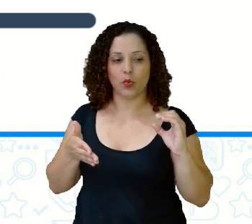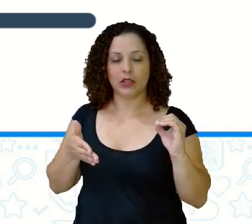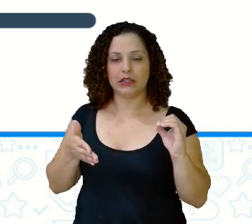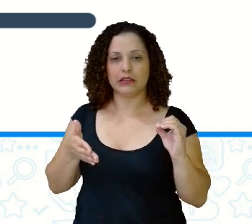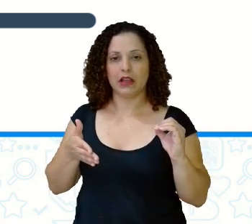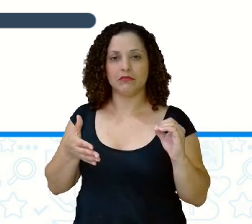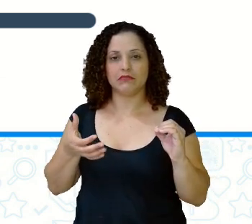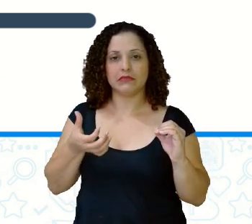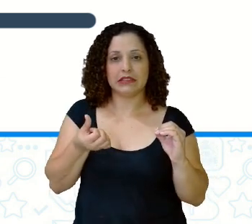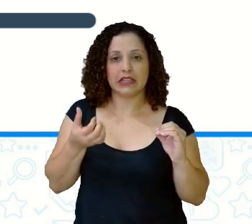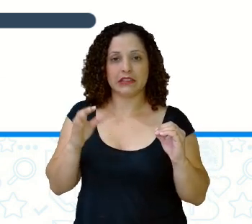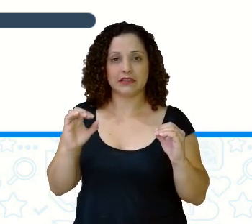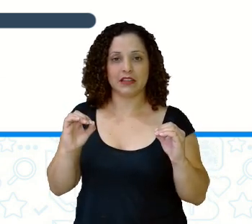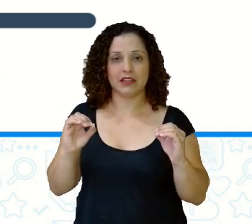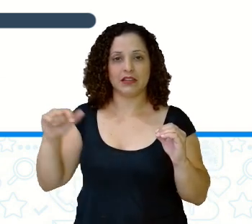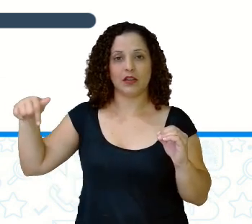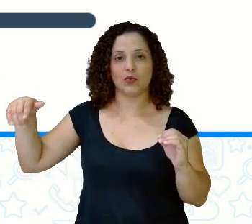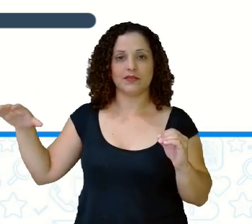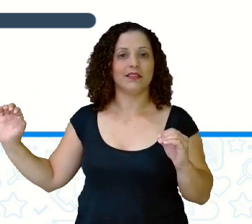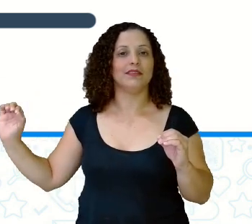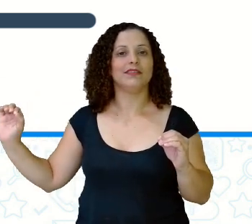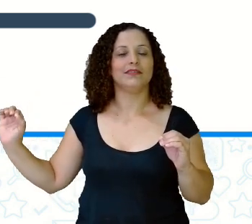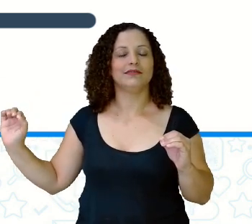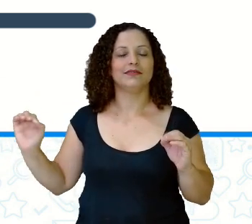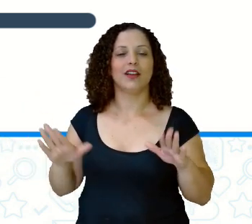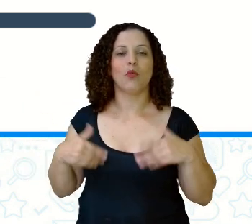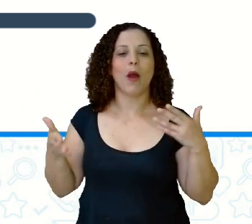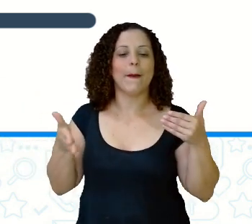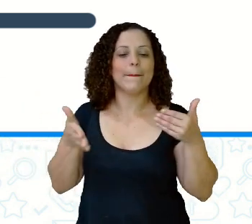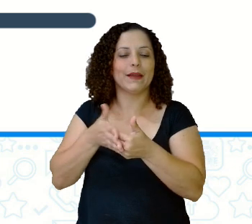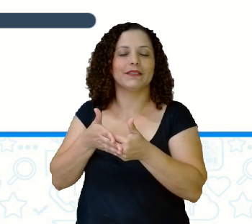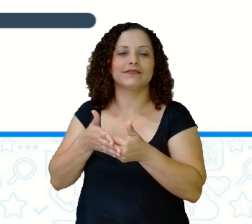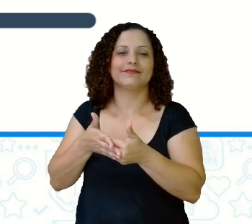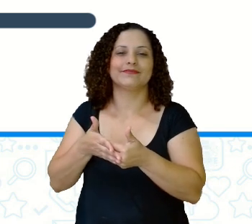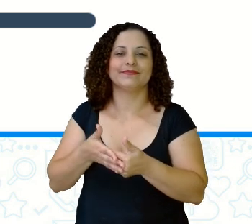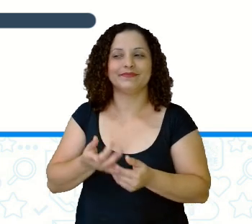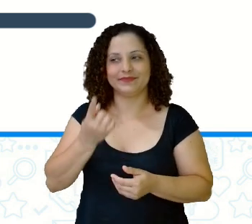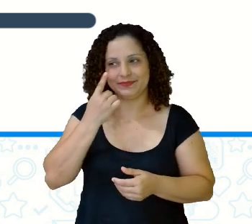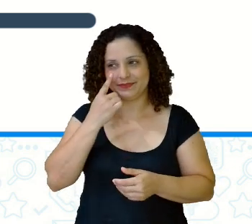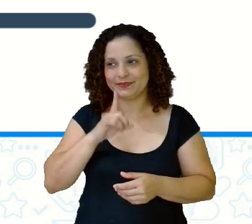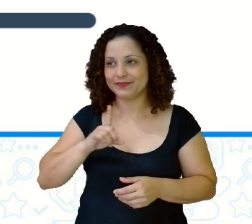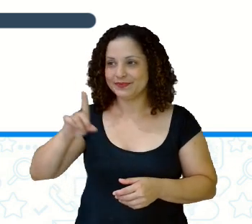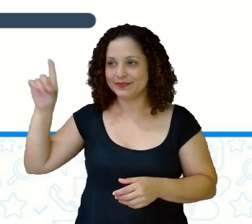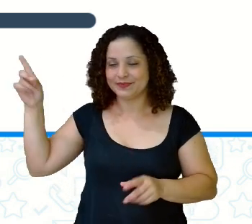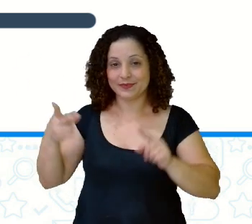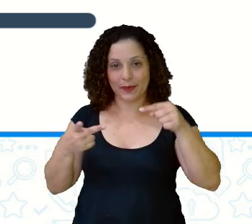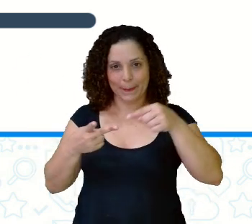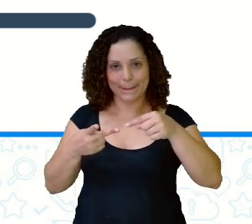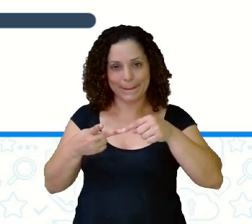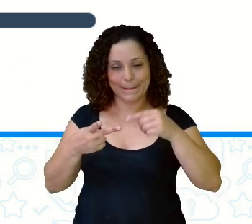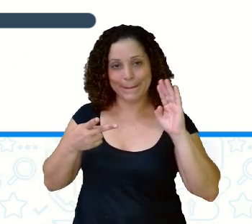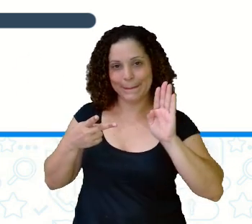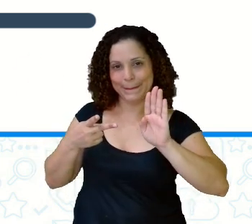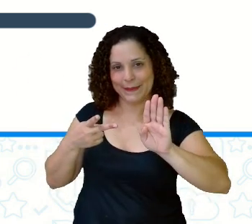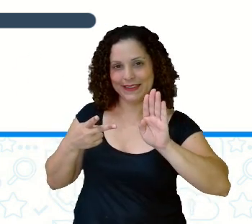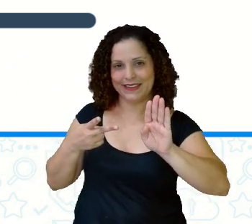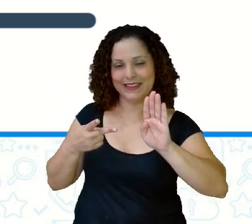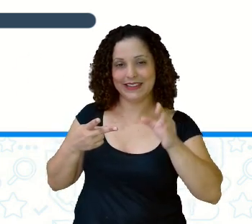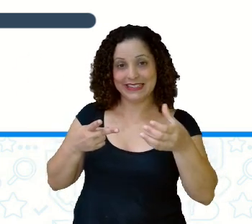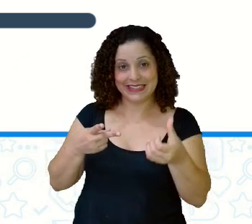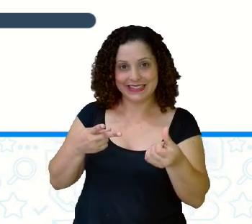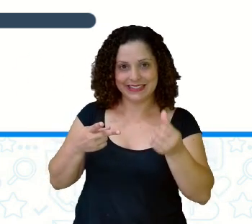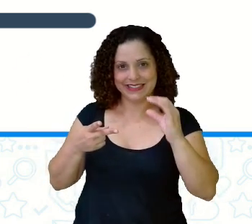60? Ou de 70? Minha gente Vamos conferir a resposta Olha lá De 60